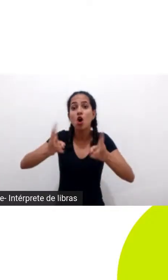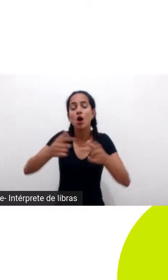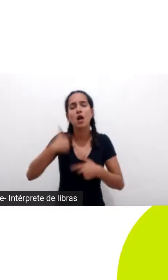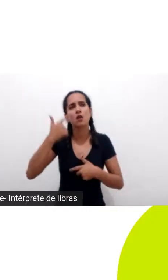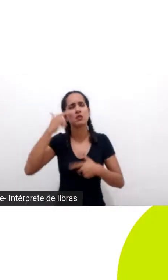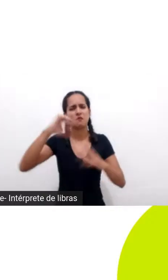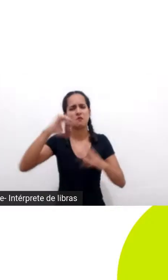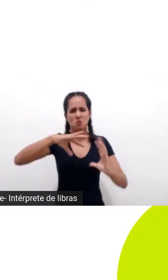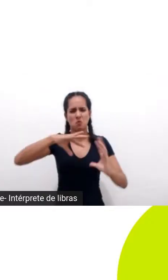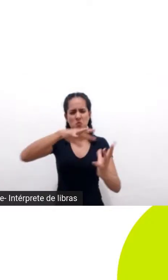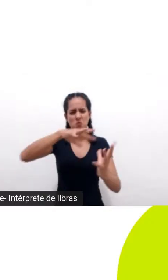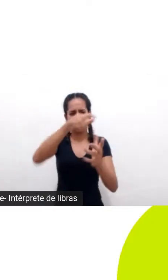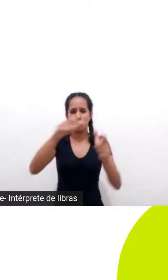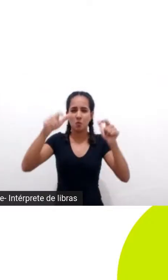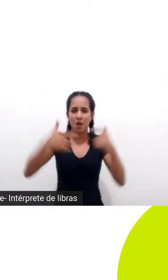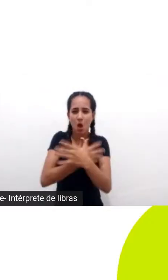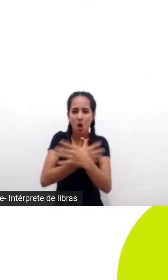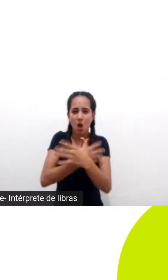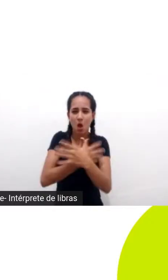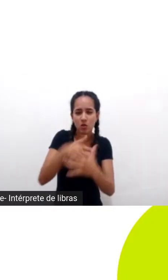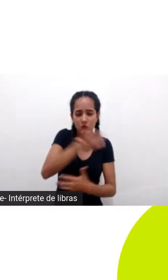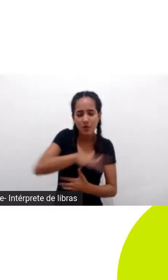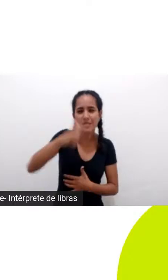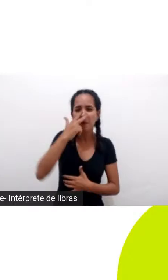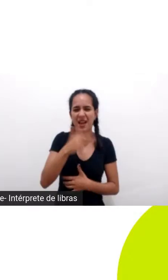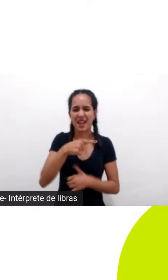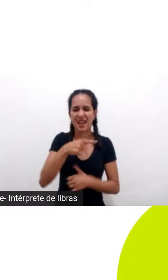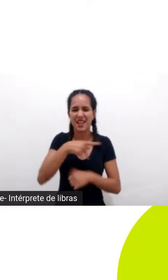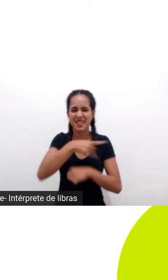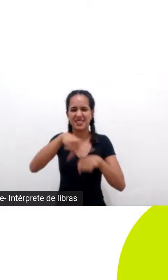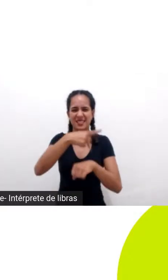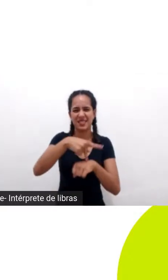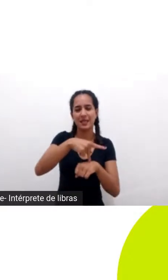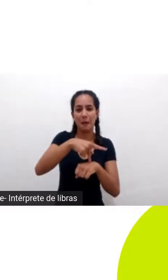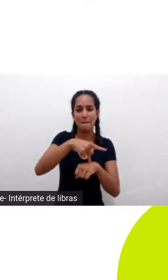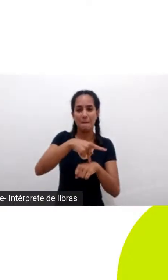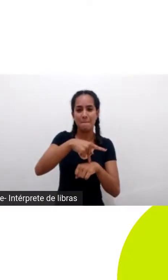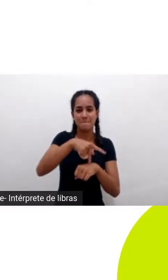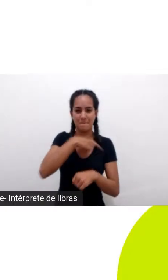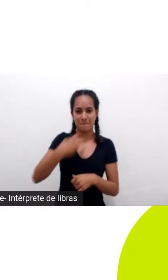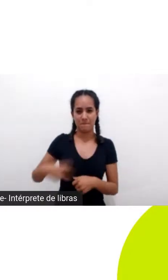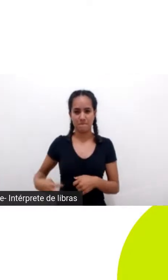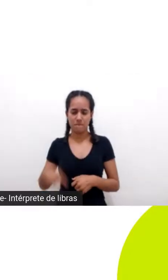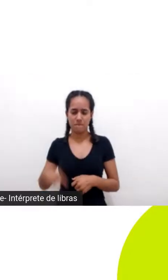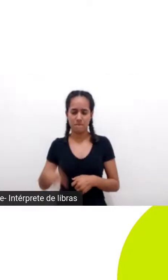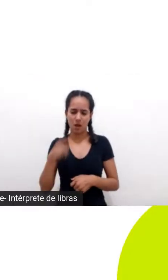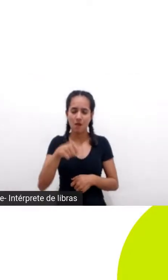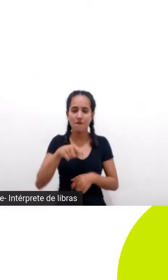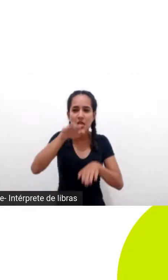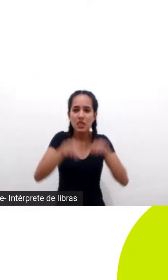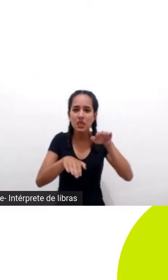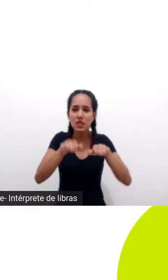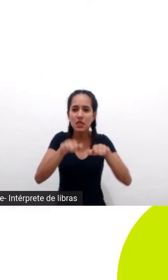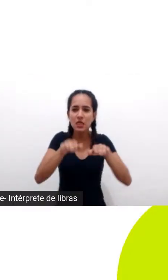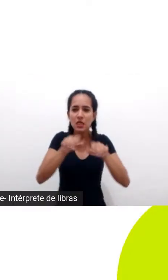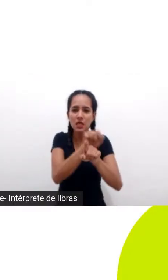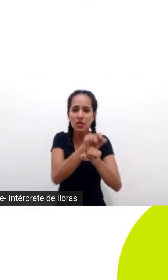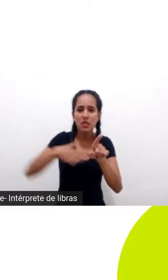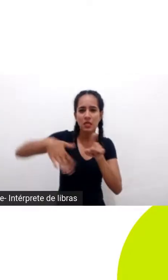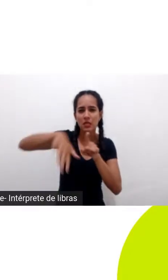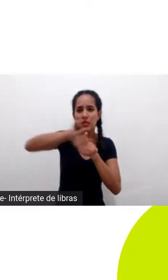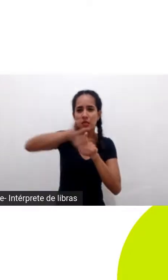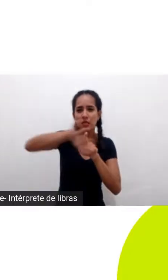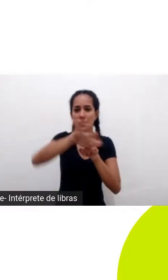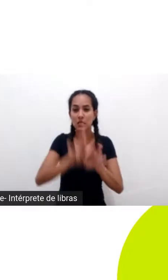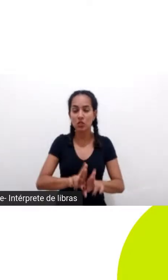é quase uma Suíça ou uma Noruega ali naquele mundo ele é sustentado por uma desigualdade social imensa de uma categoria social que